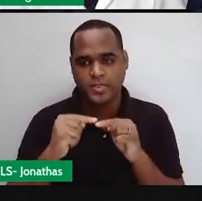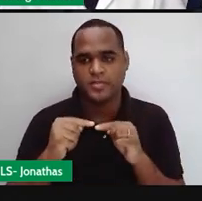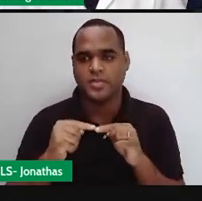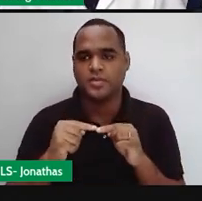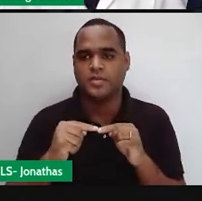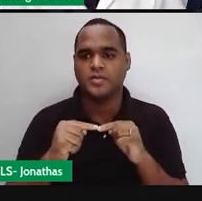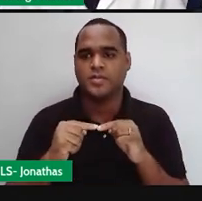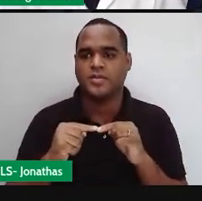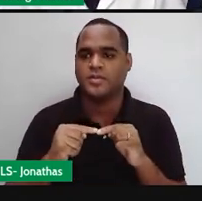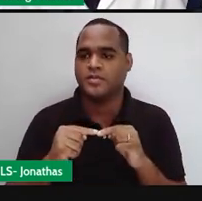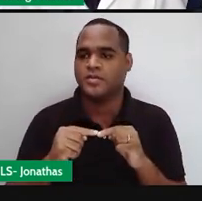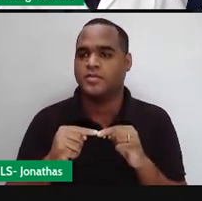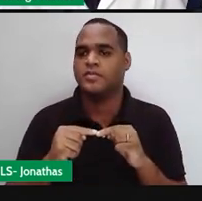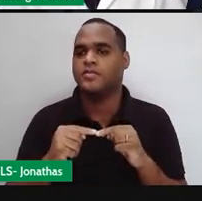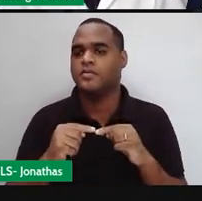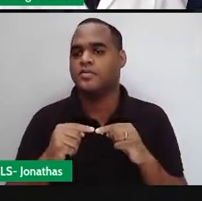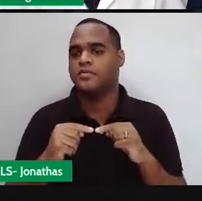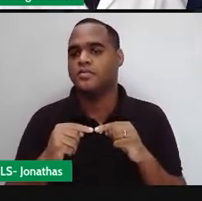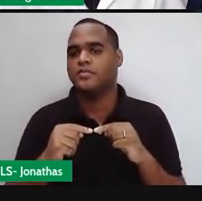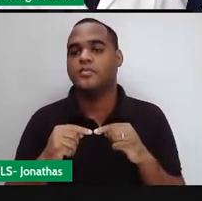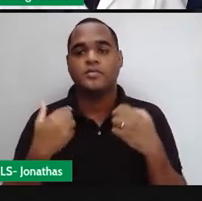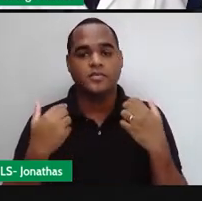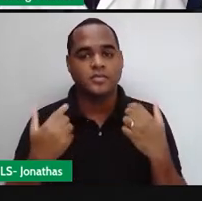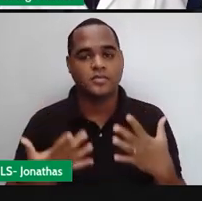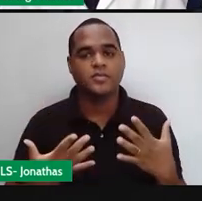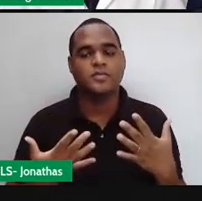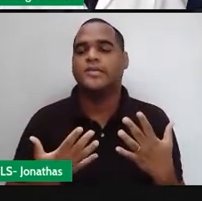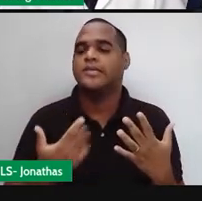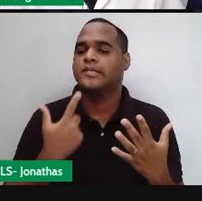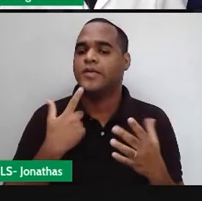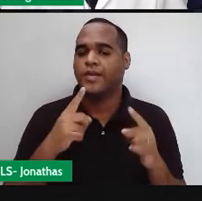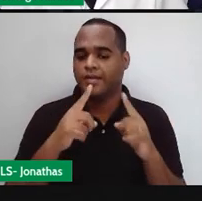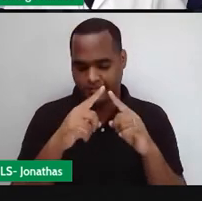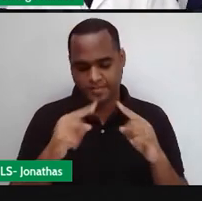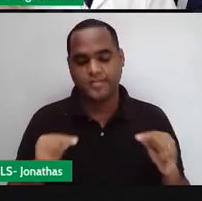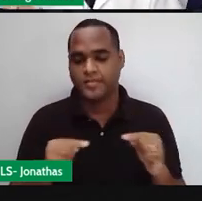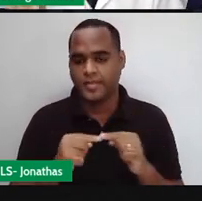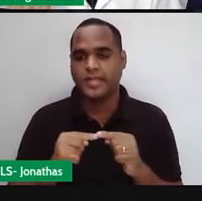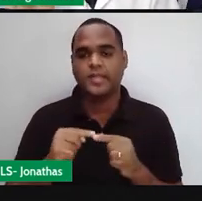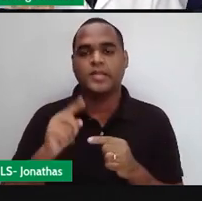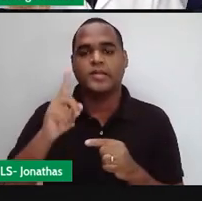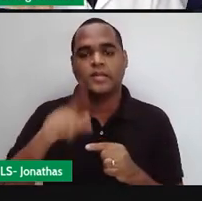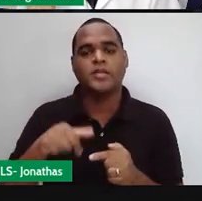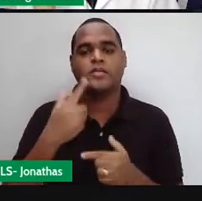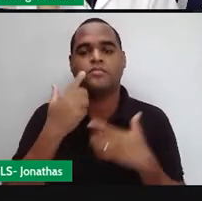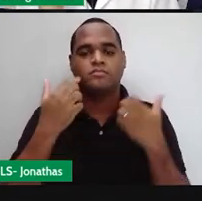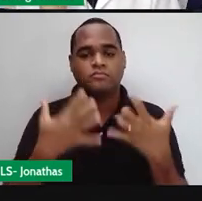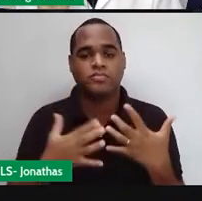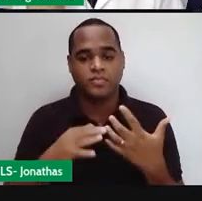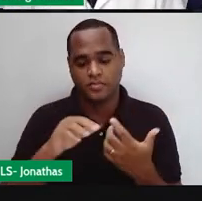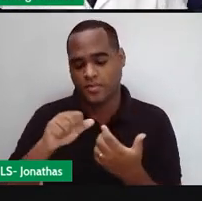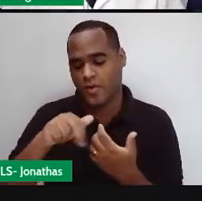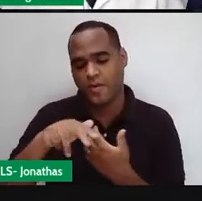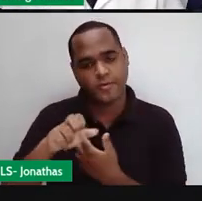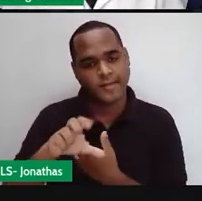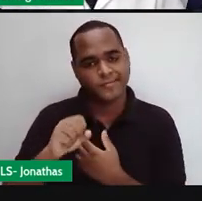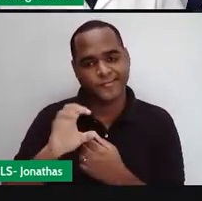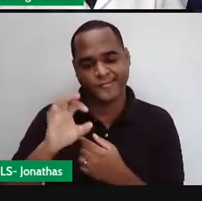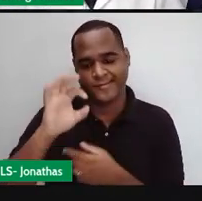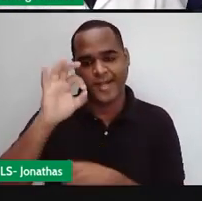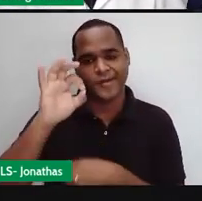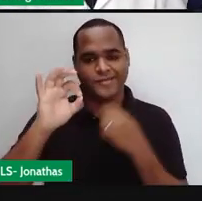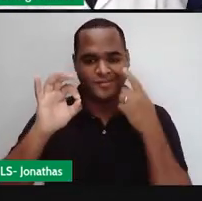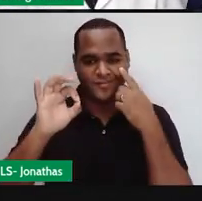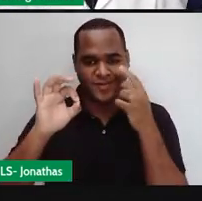medidos. Então, a gente pode medir esse ângulo, tá? A medida do ângulo é dado em grau,